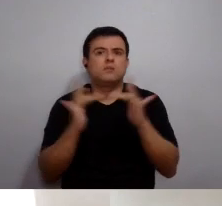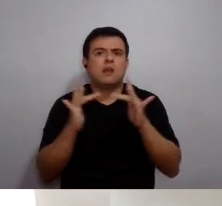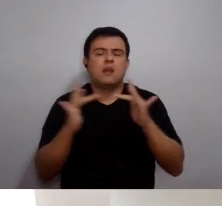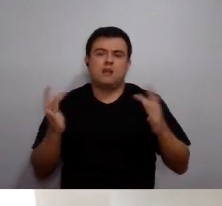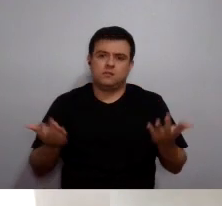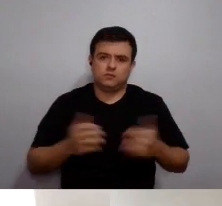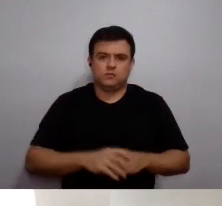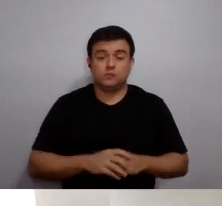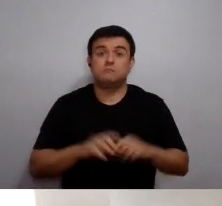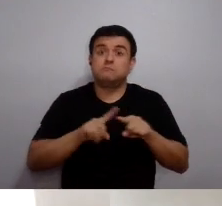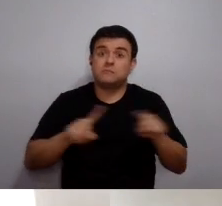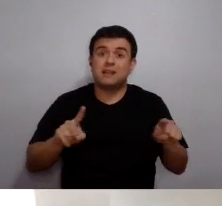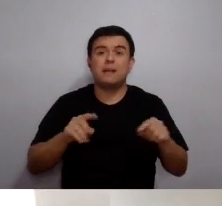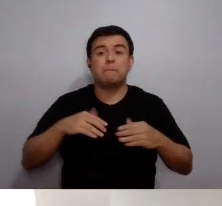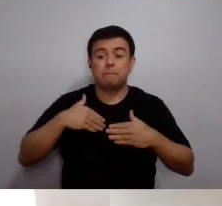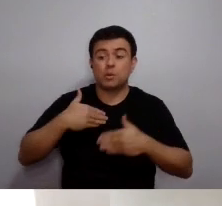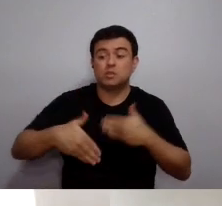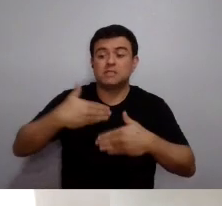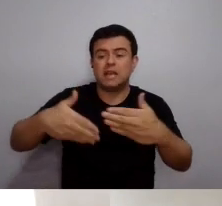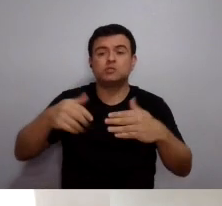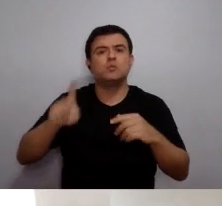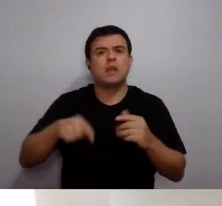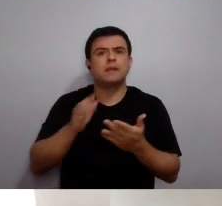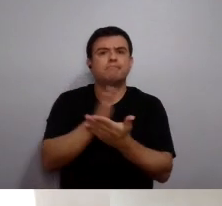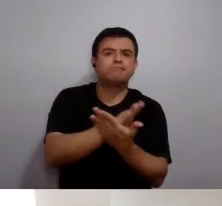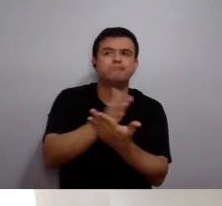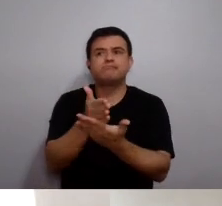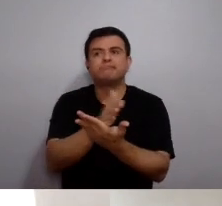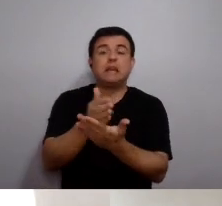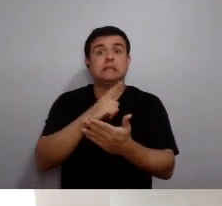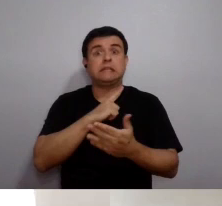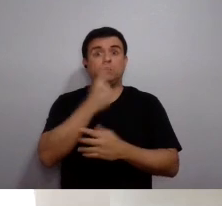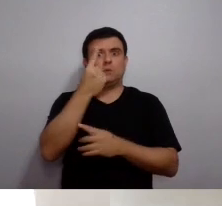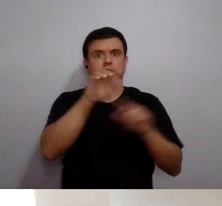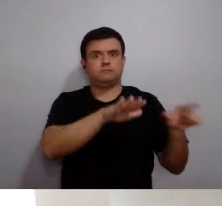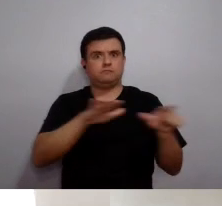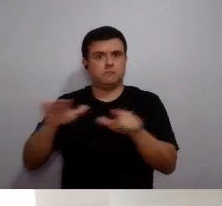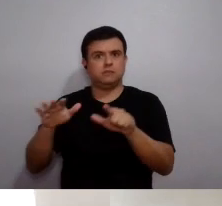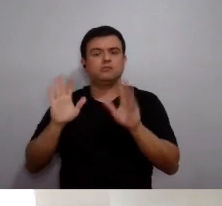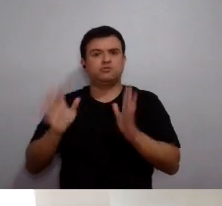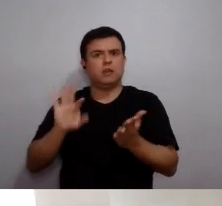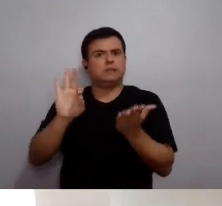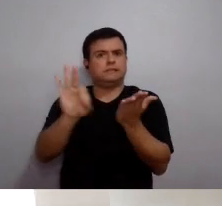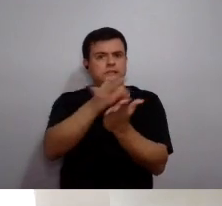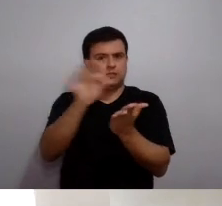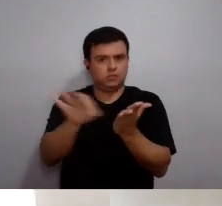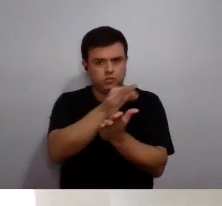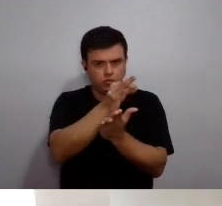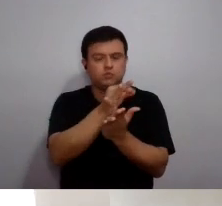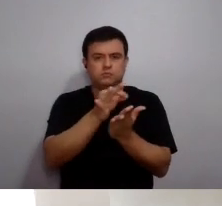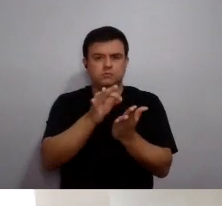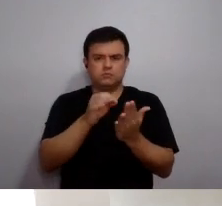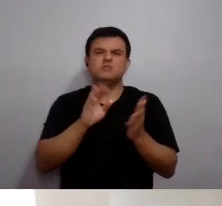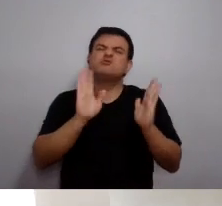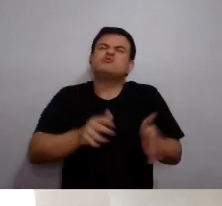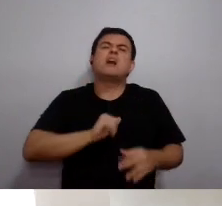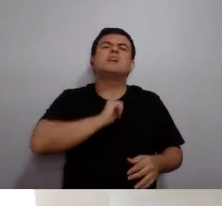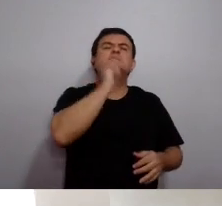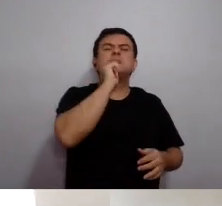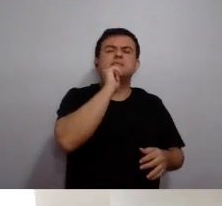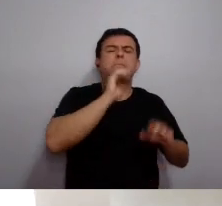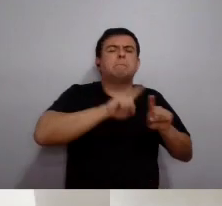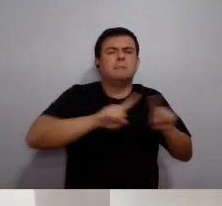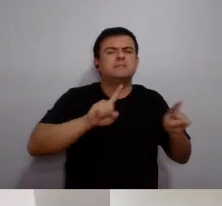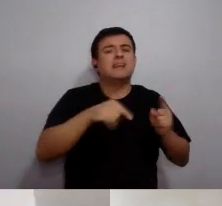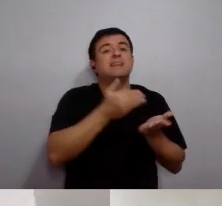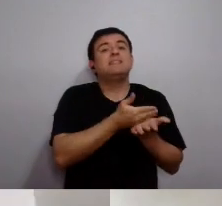Não é impeditivo, mas facilita. Então, é um processo híbrido. Houve uma semana de inscrições presenciais, eventualmente